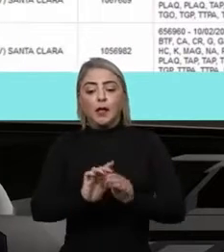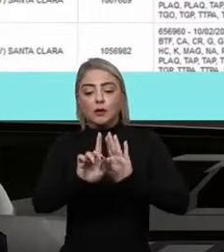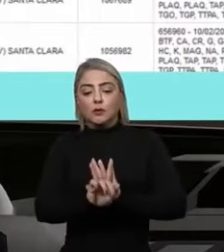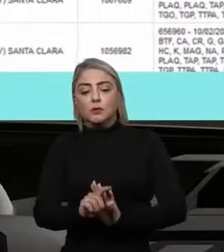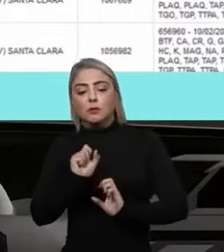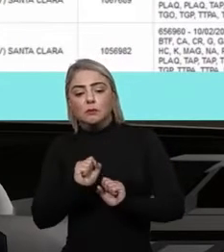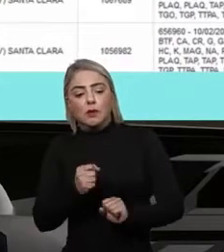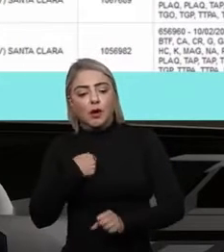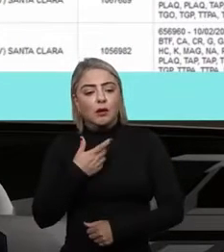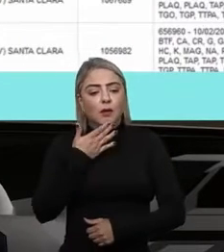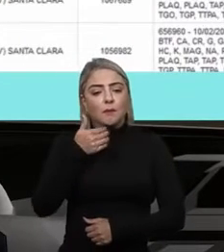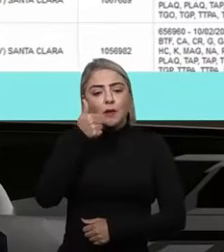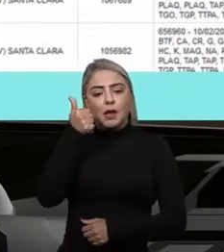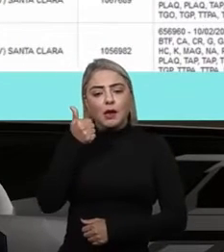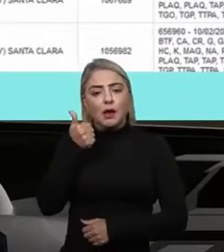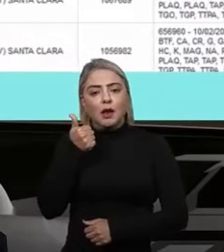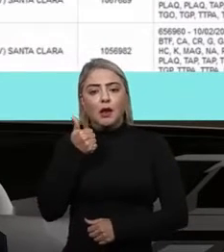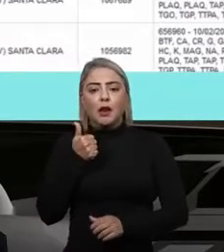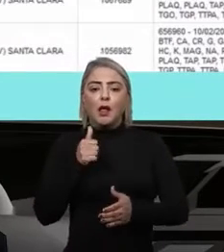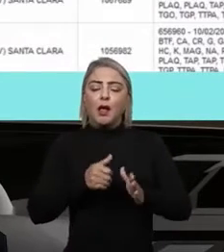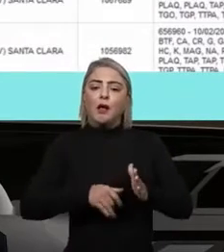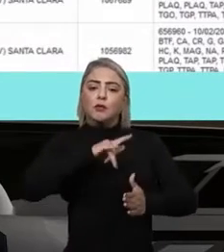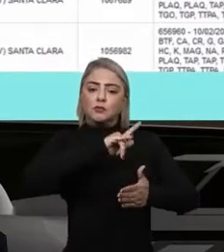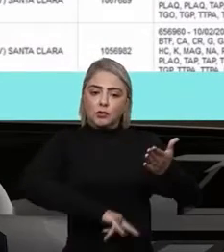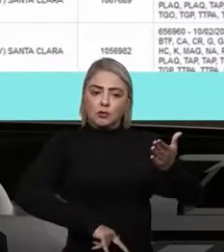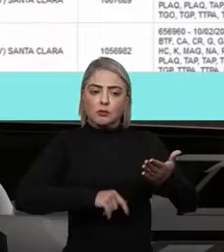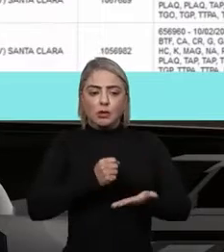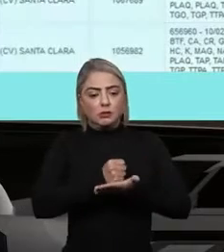possa melhorar os seus protocolos assistenciais.